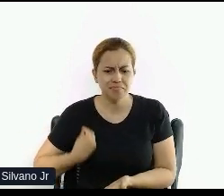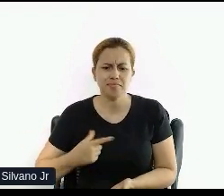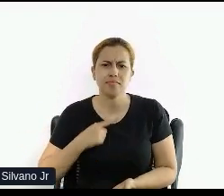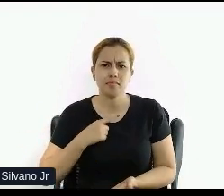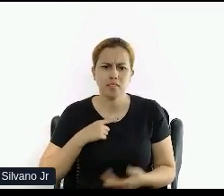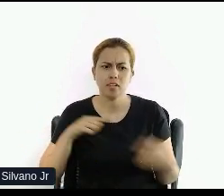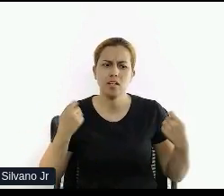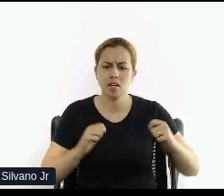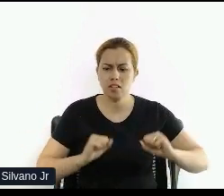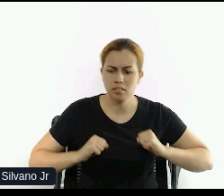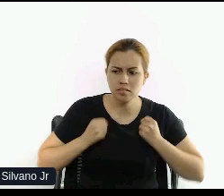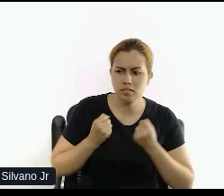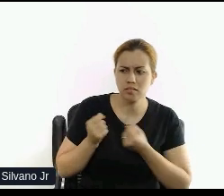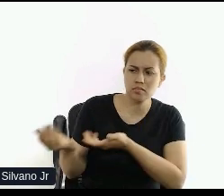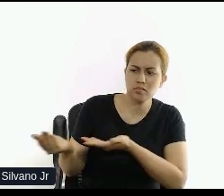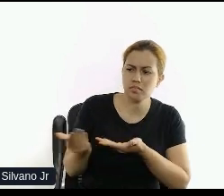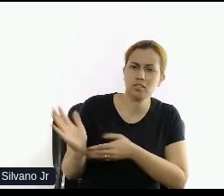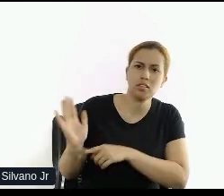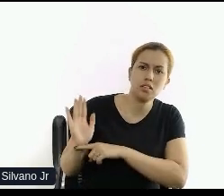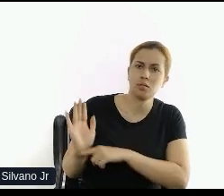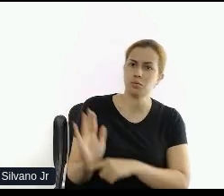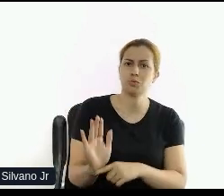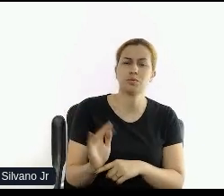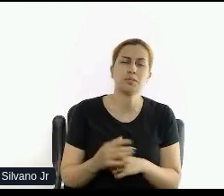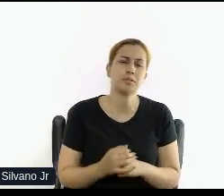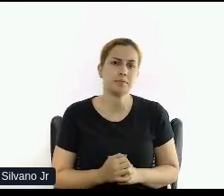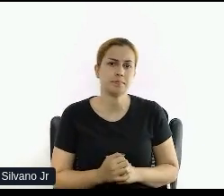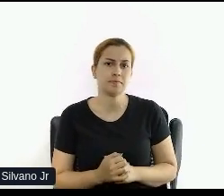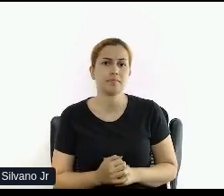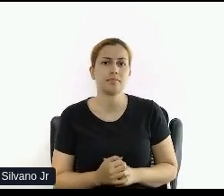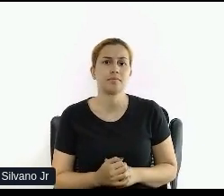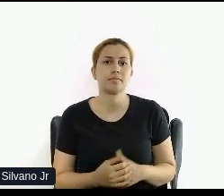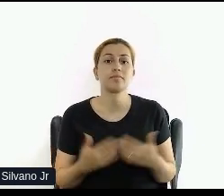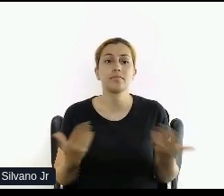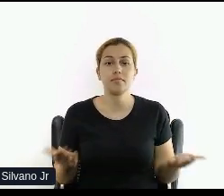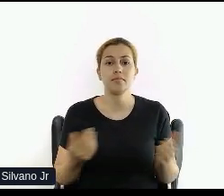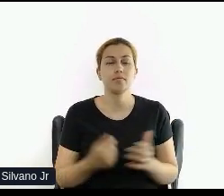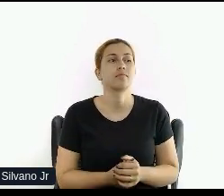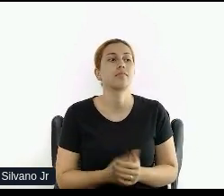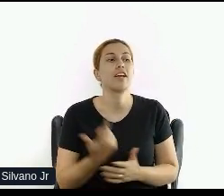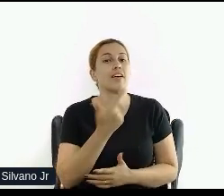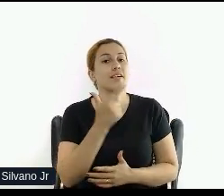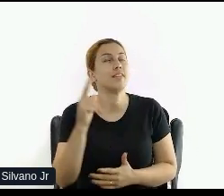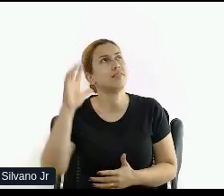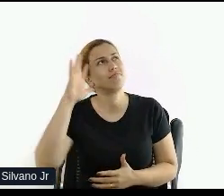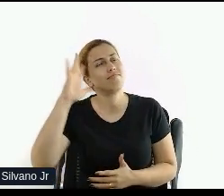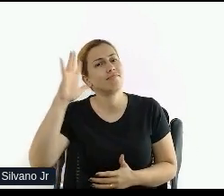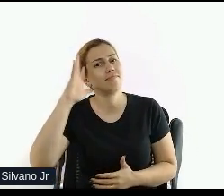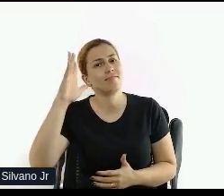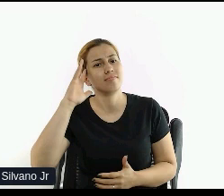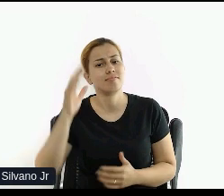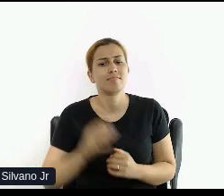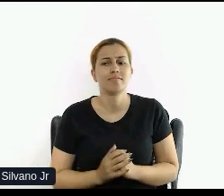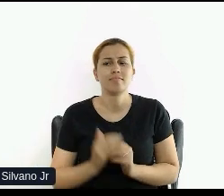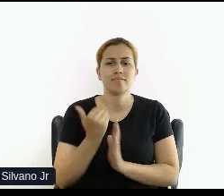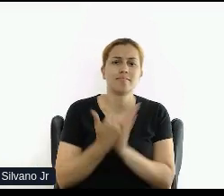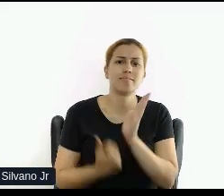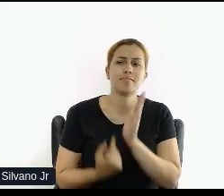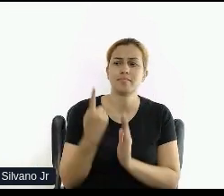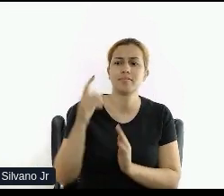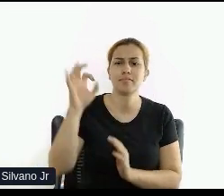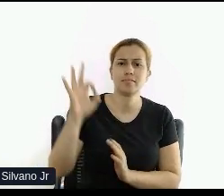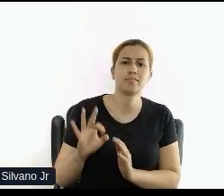precisa pensar um pouquinho nesse sentido também. Só que aí, o outro lado da moeda é que menos de 1% dos sites